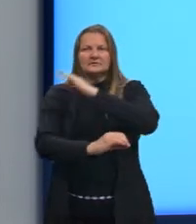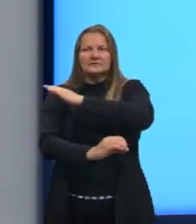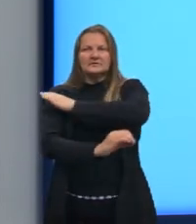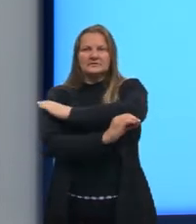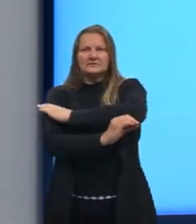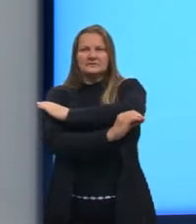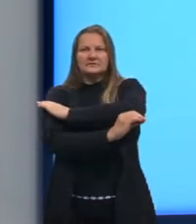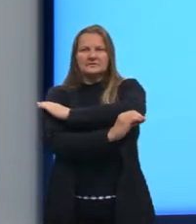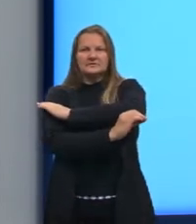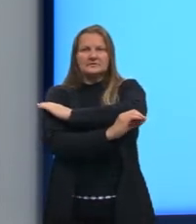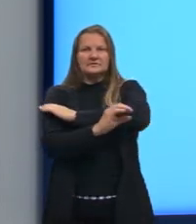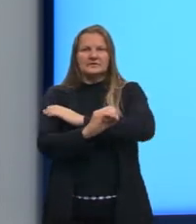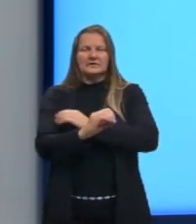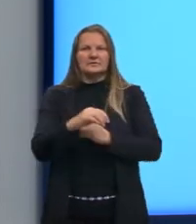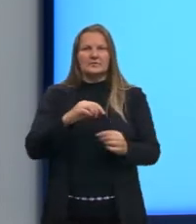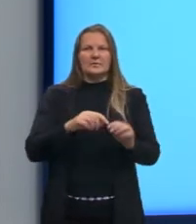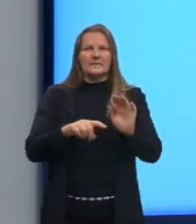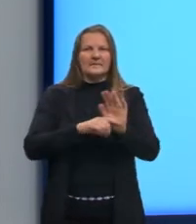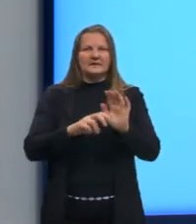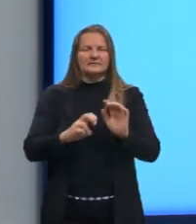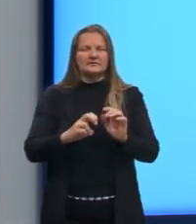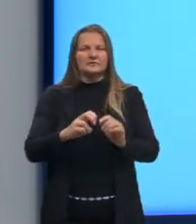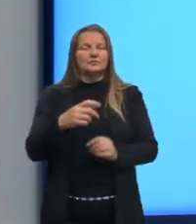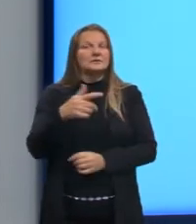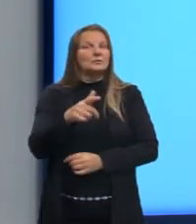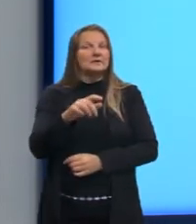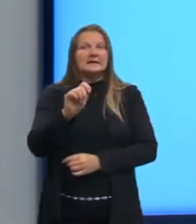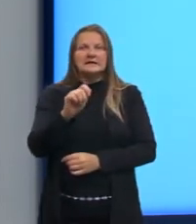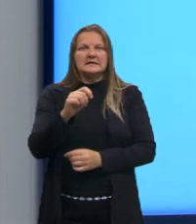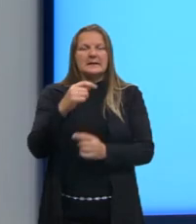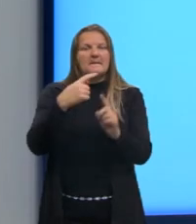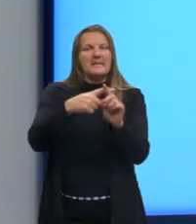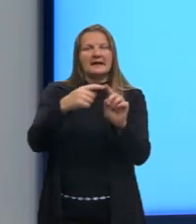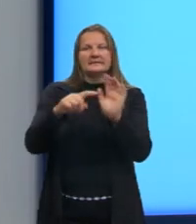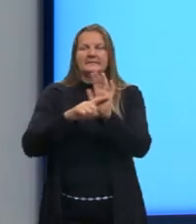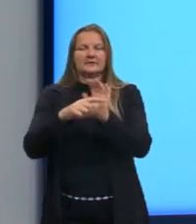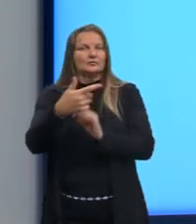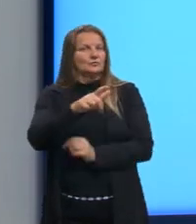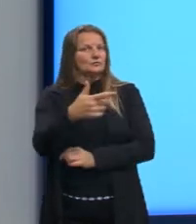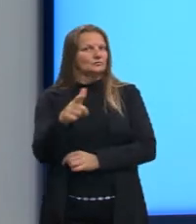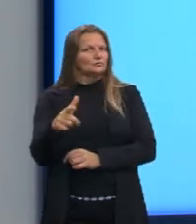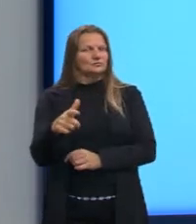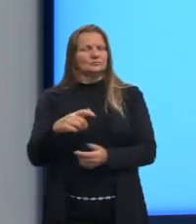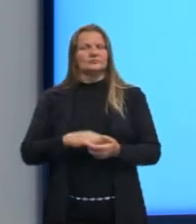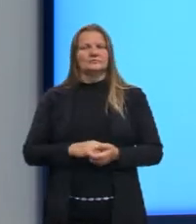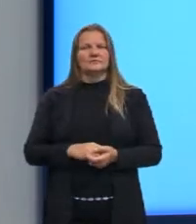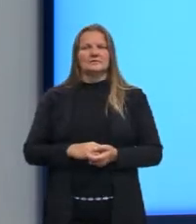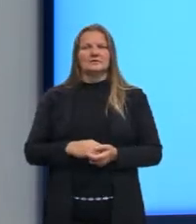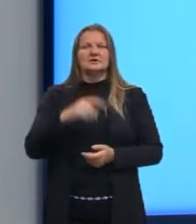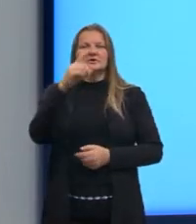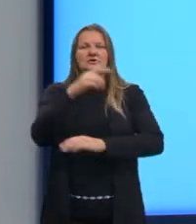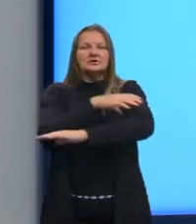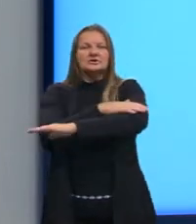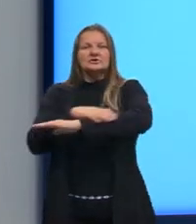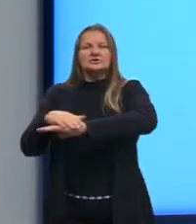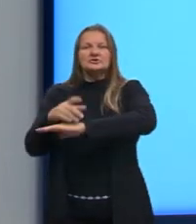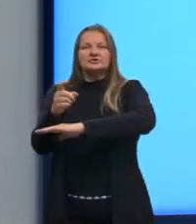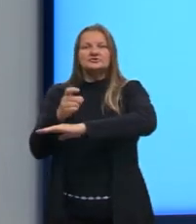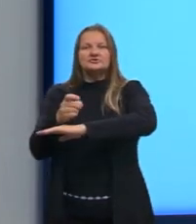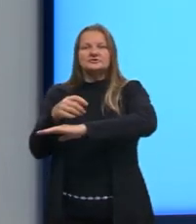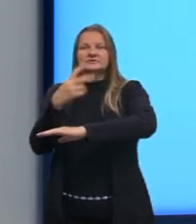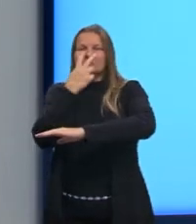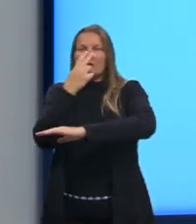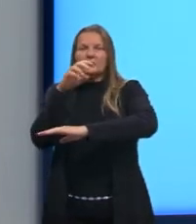módulo, valor absoluto, nós tiramos o sinal. Então, o X aqui é igual a 5. Essa foi a variação.